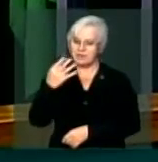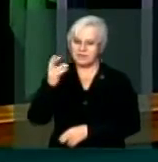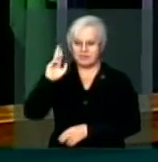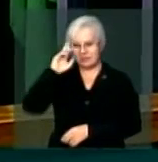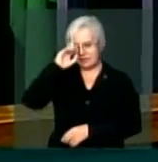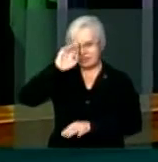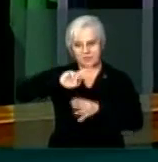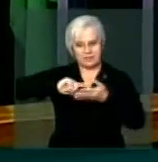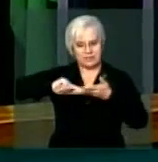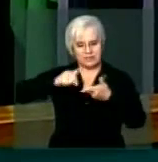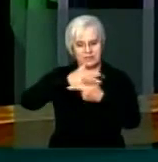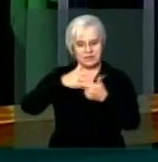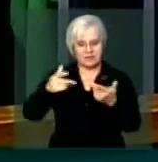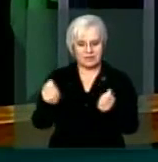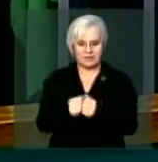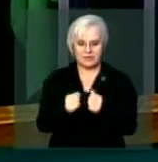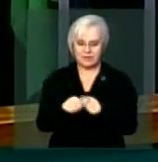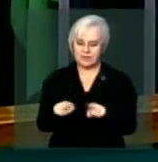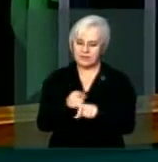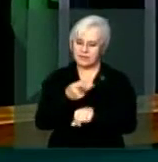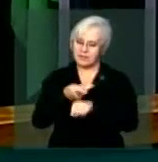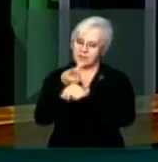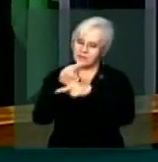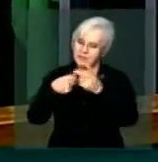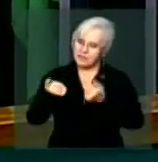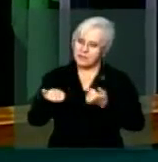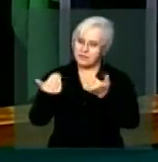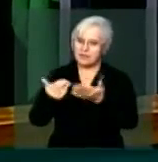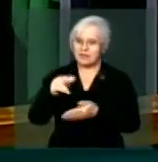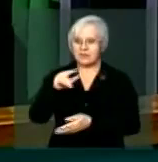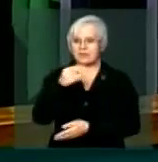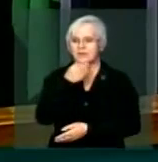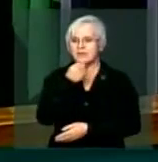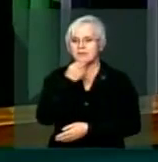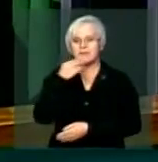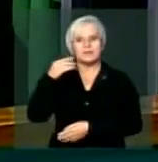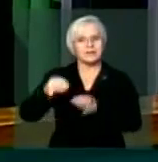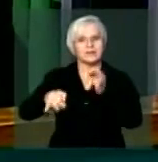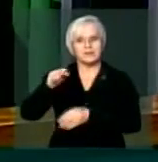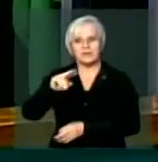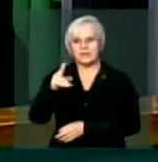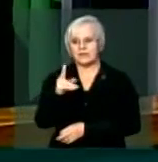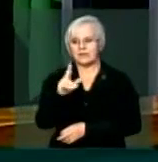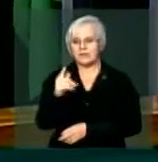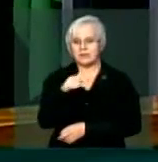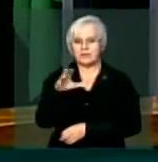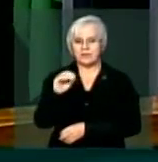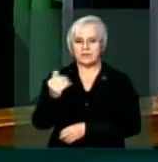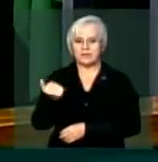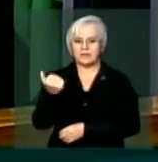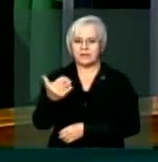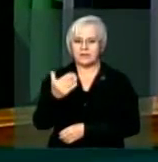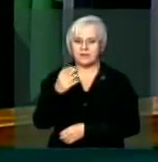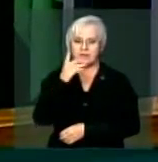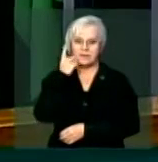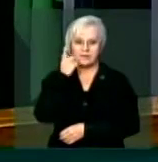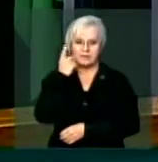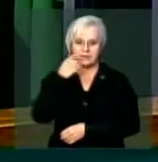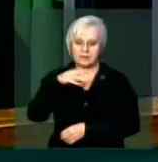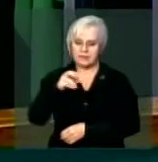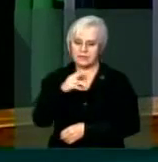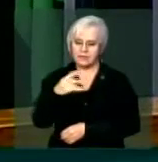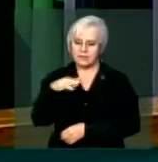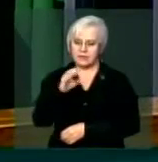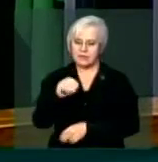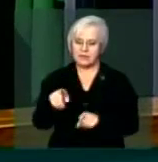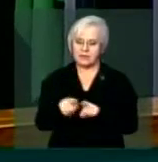e foi otorgado esse troféu ao jurista Hugo de Brito, ao empresário Roberto Macedo Proença, ao engenheiro